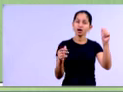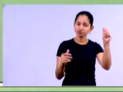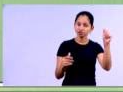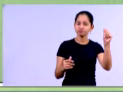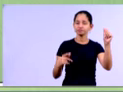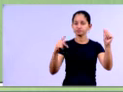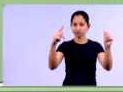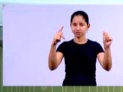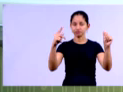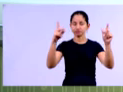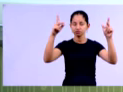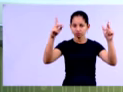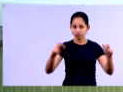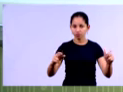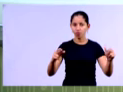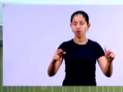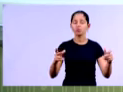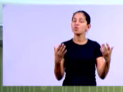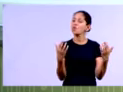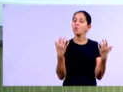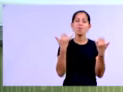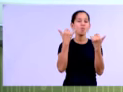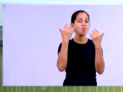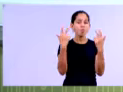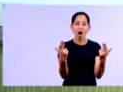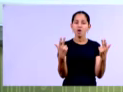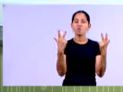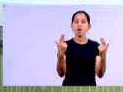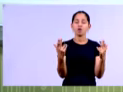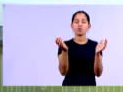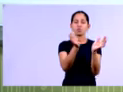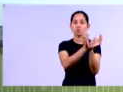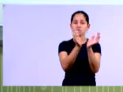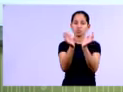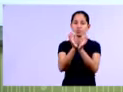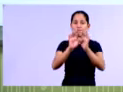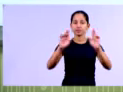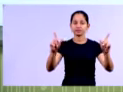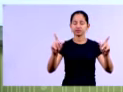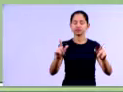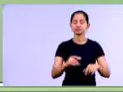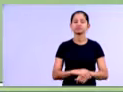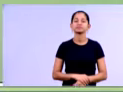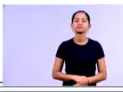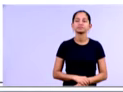a mesma situação, né, análoga, igual para o grupo do passivo, ok? Vamos na sequência dos nossos slides.